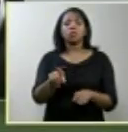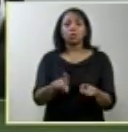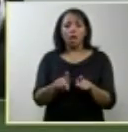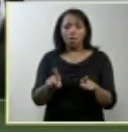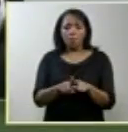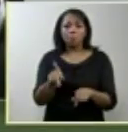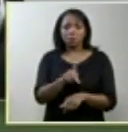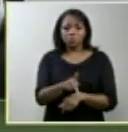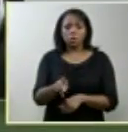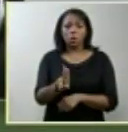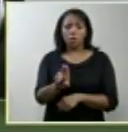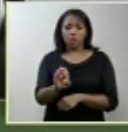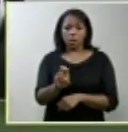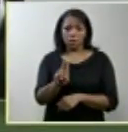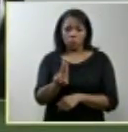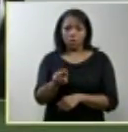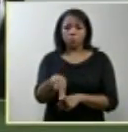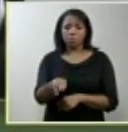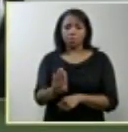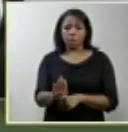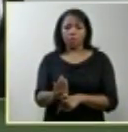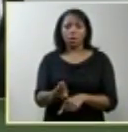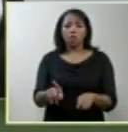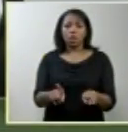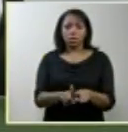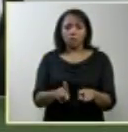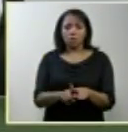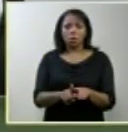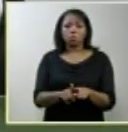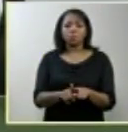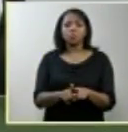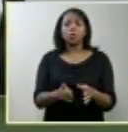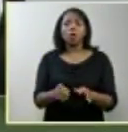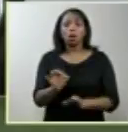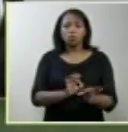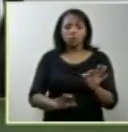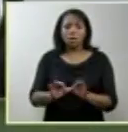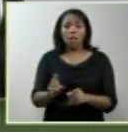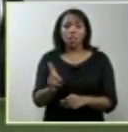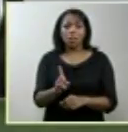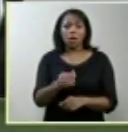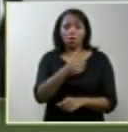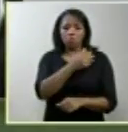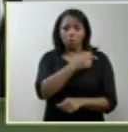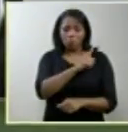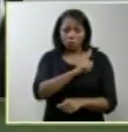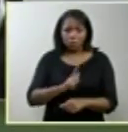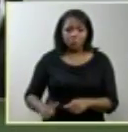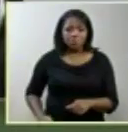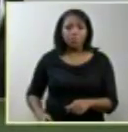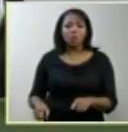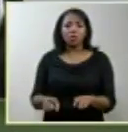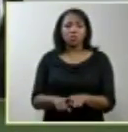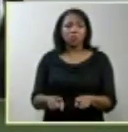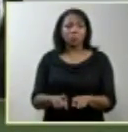pesquisadora da organização não governamental a NIS Instituto de